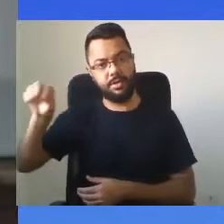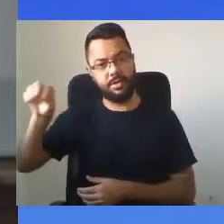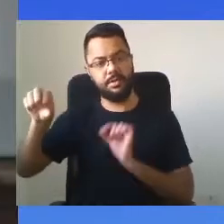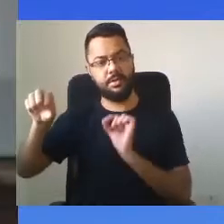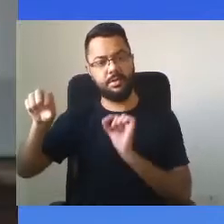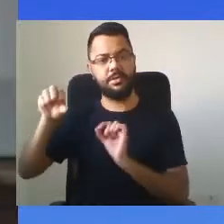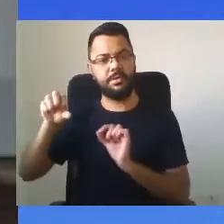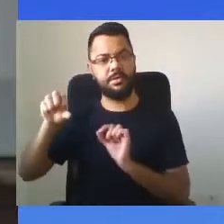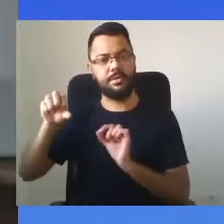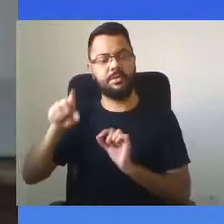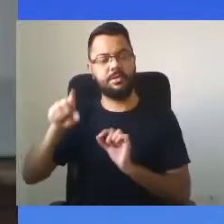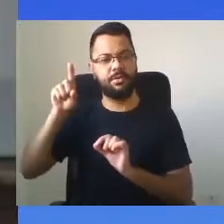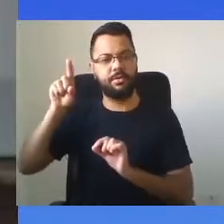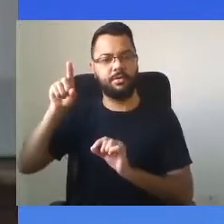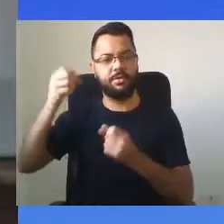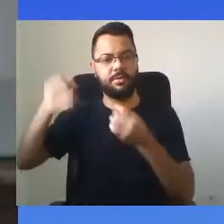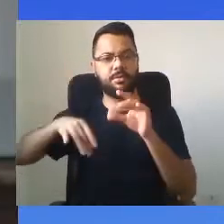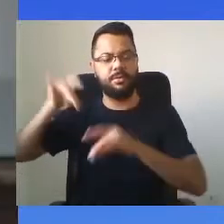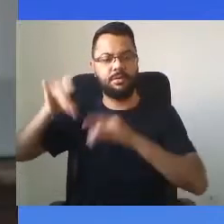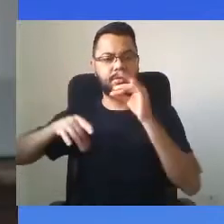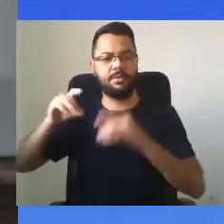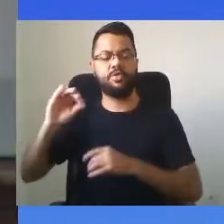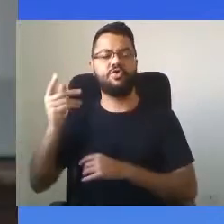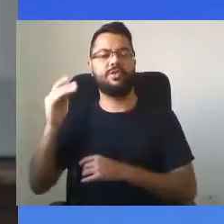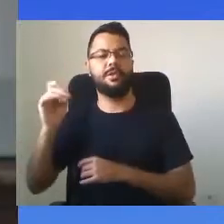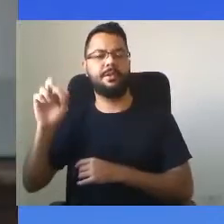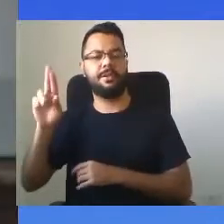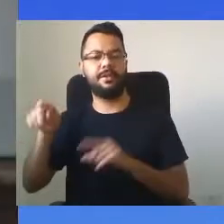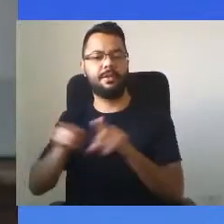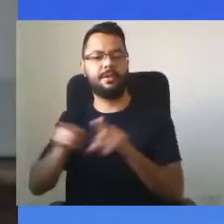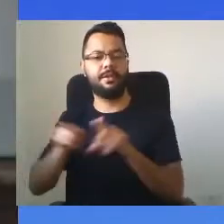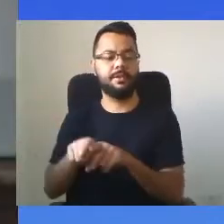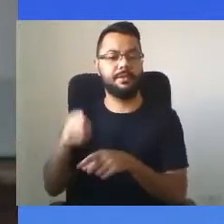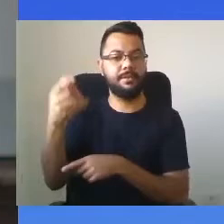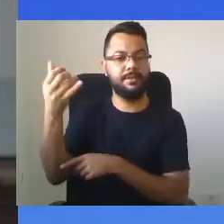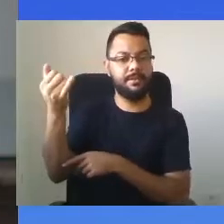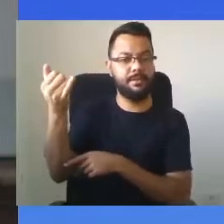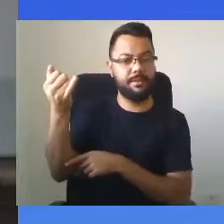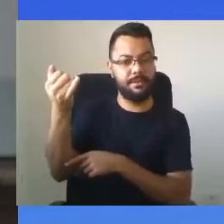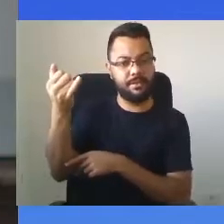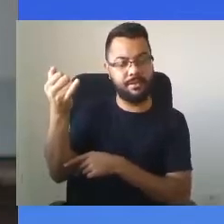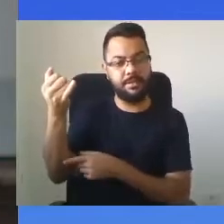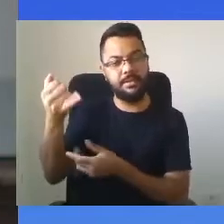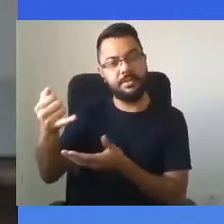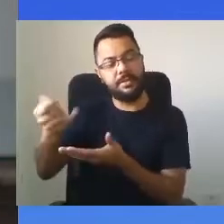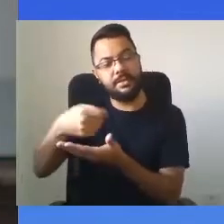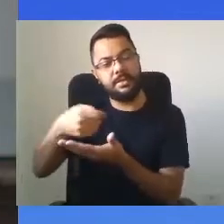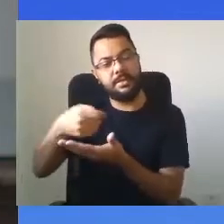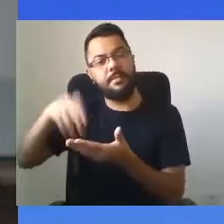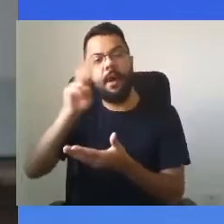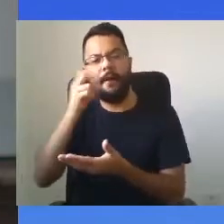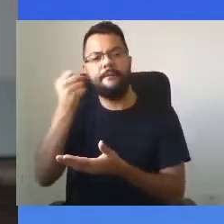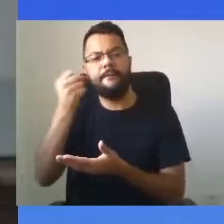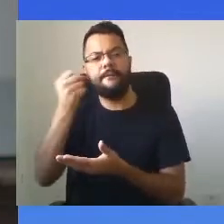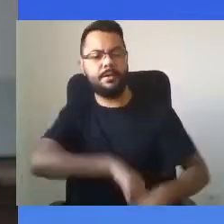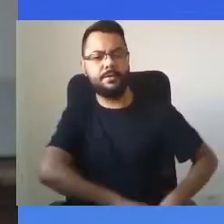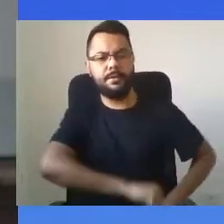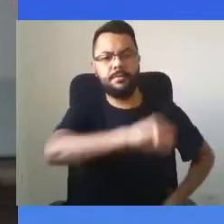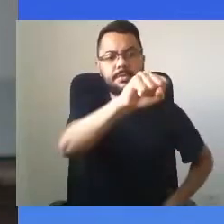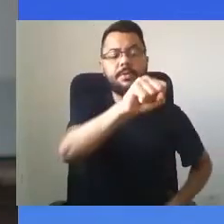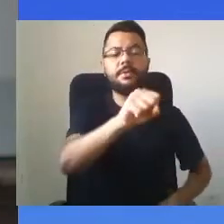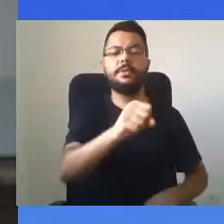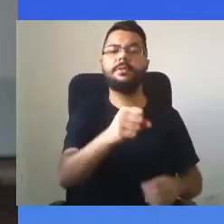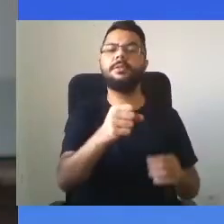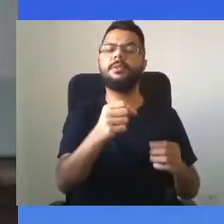uma peça de Gigeliê, a caneta é mais poderosa que a espada. Sim, a Universidade Federal do